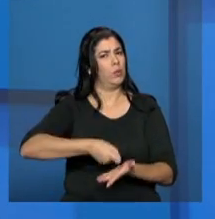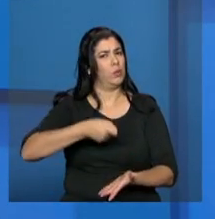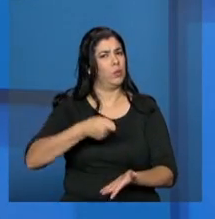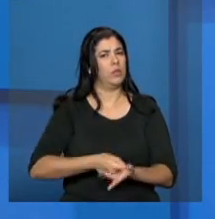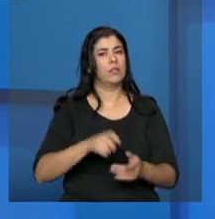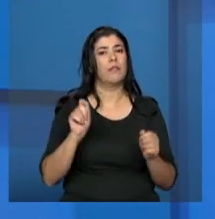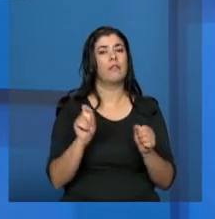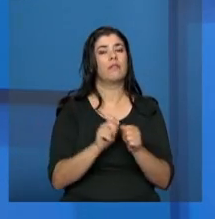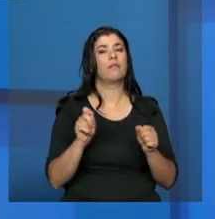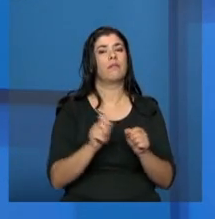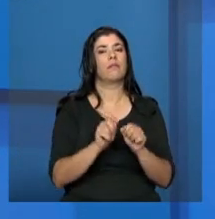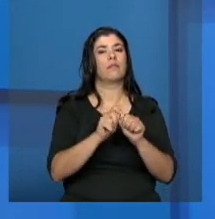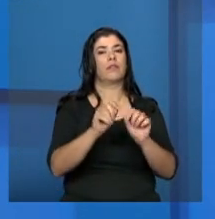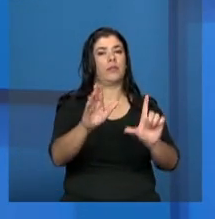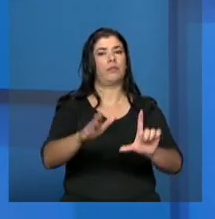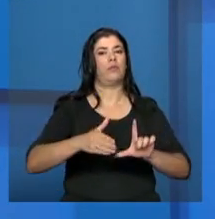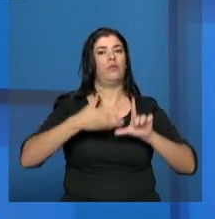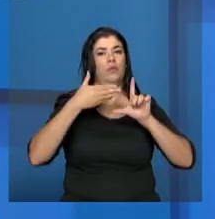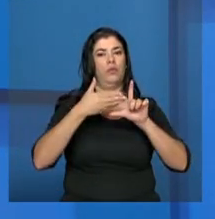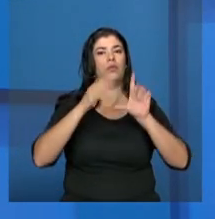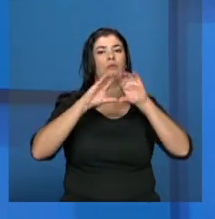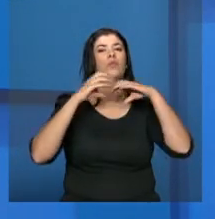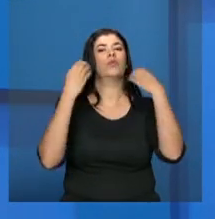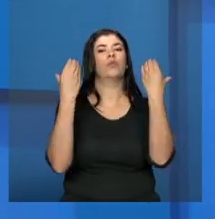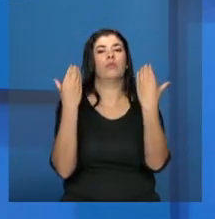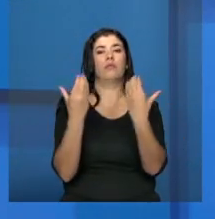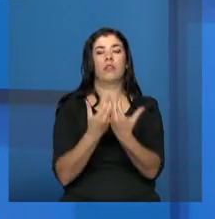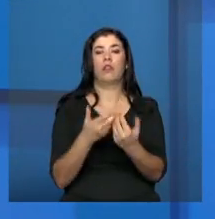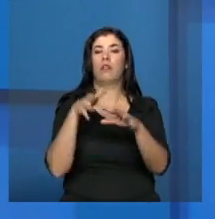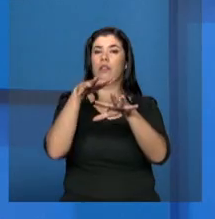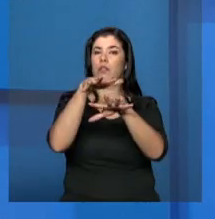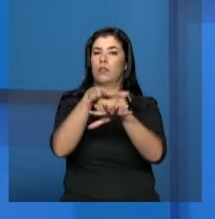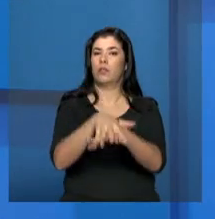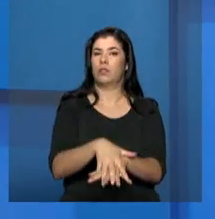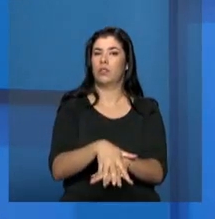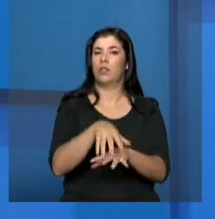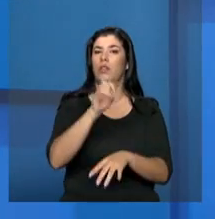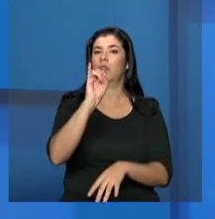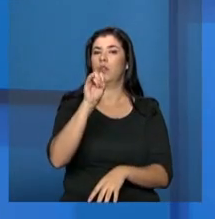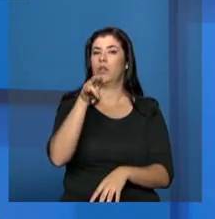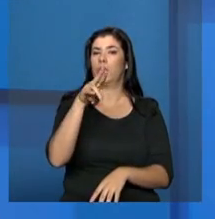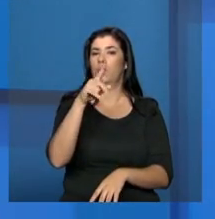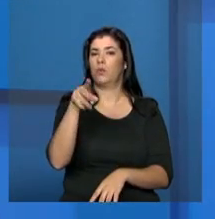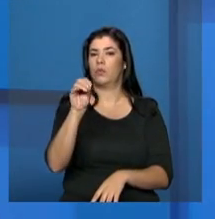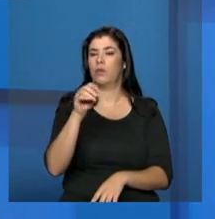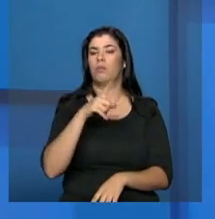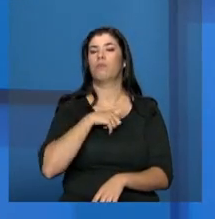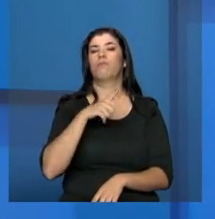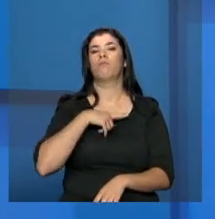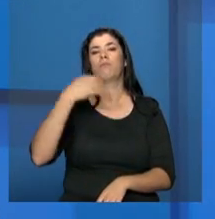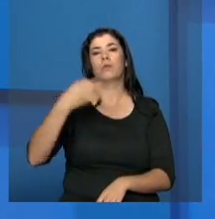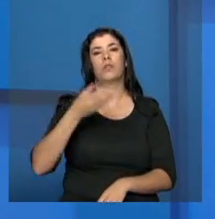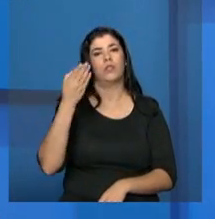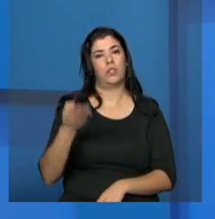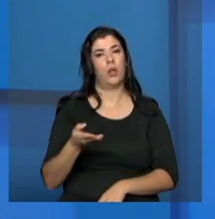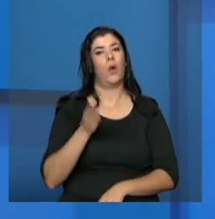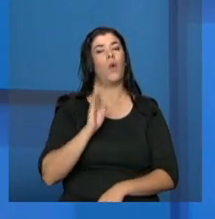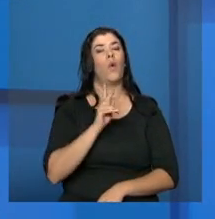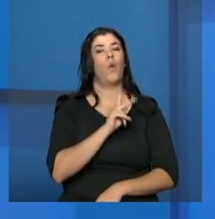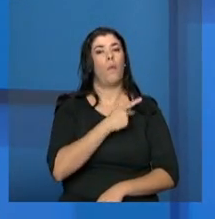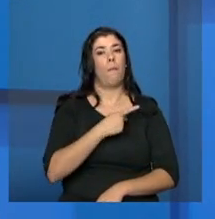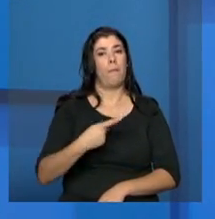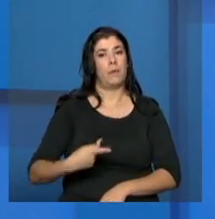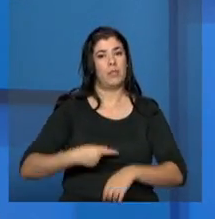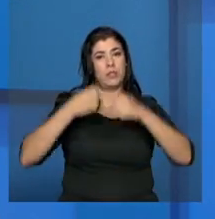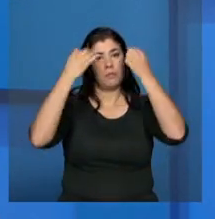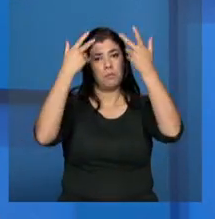uma conferência inclusiva. Então, as questões aqui apontadas pelo presidente Edivaldo sobre acessibilidade